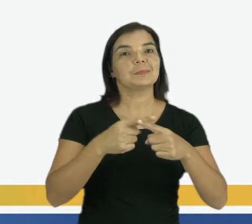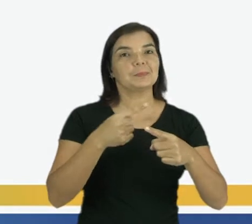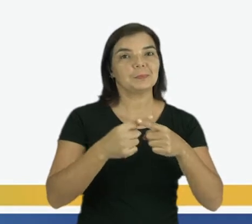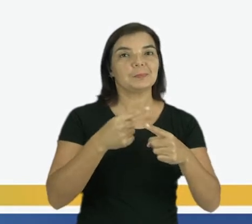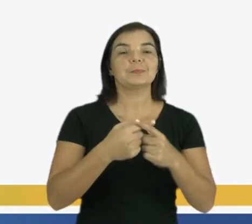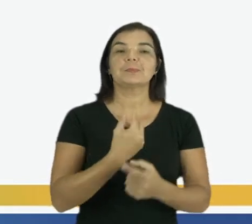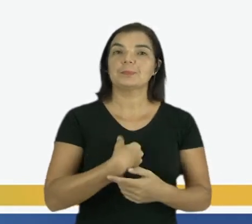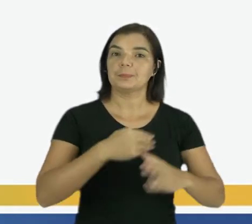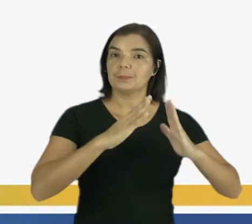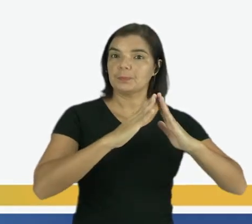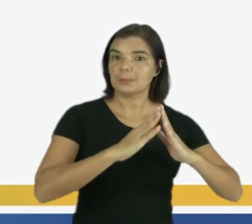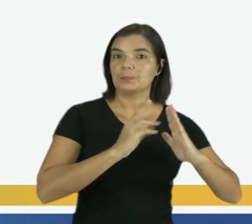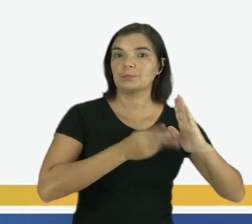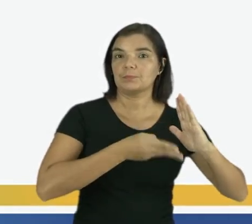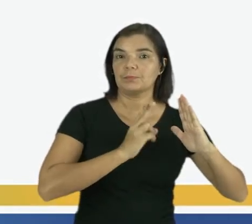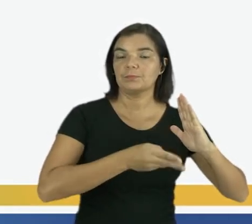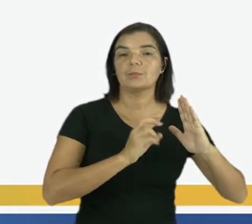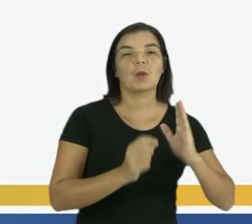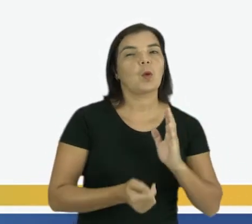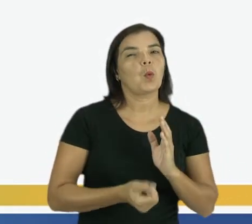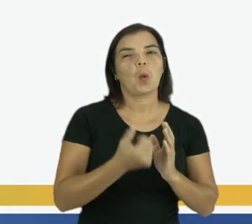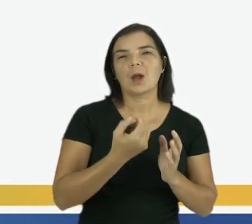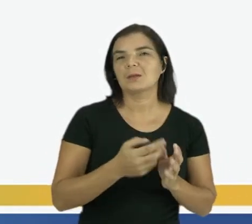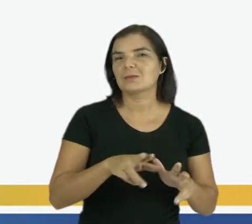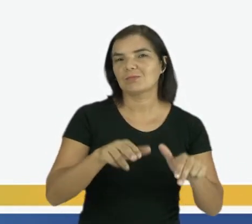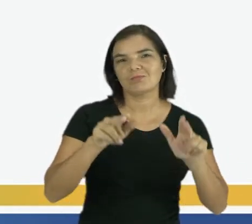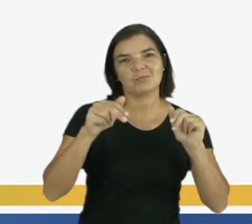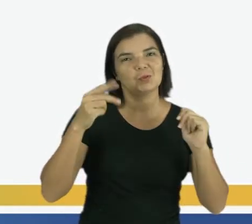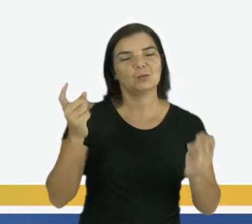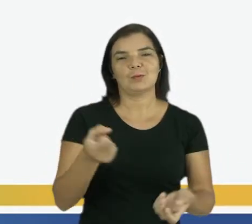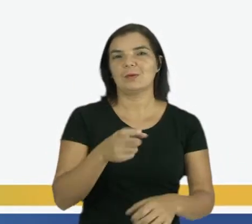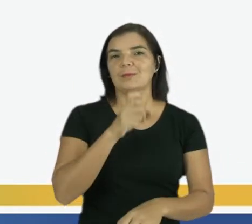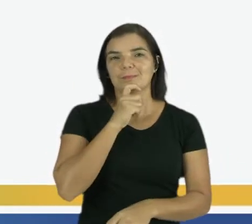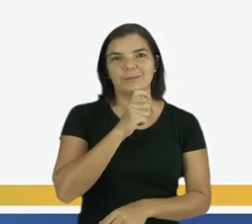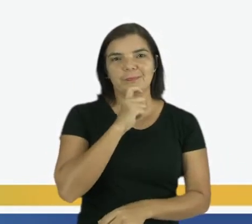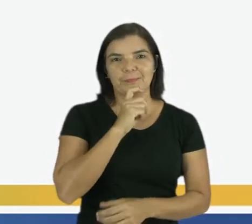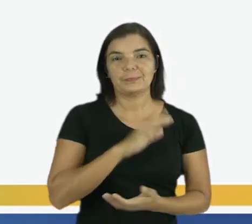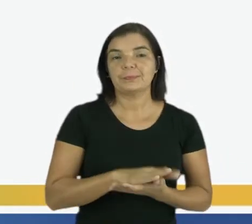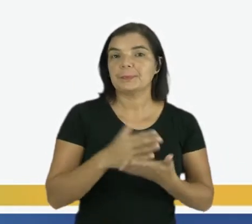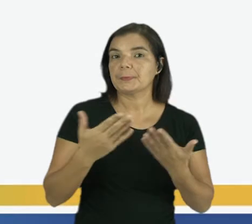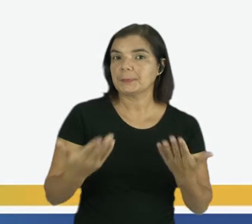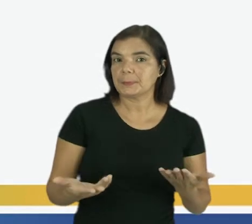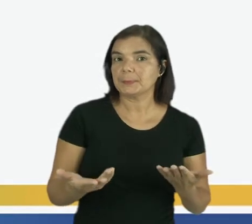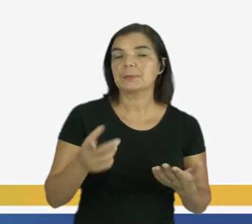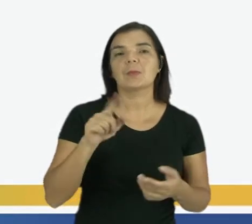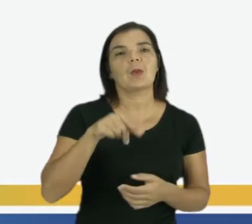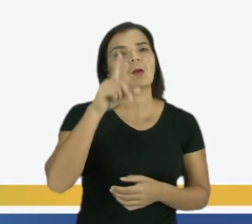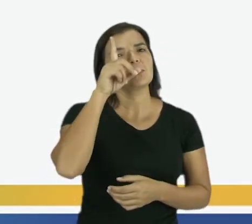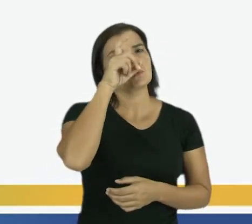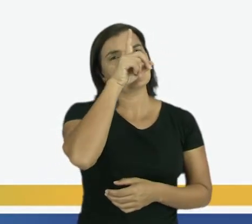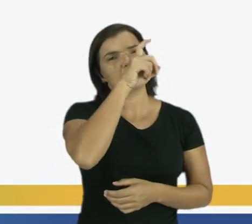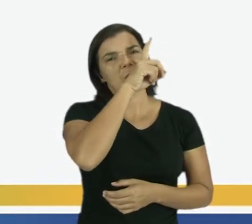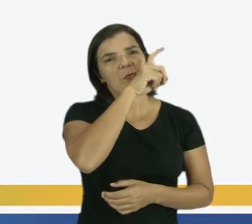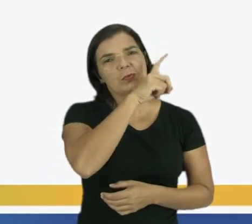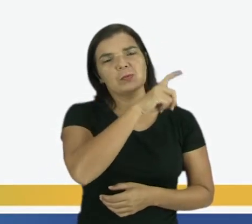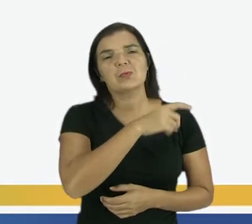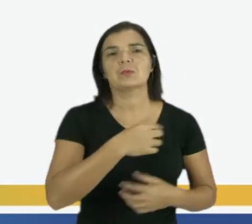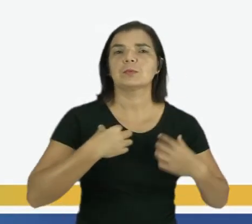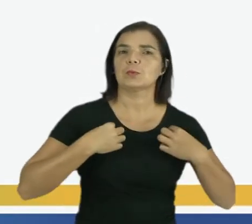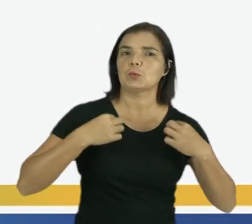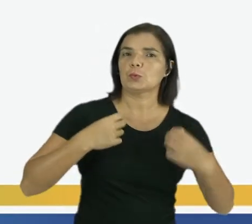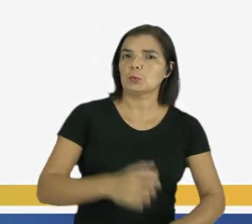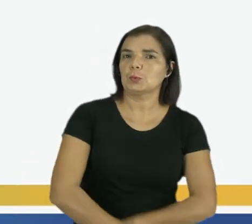aqui onde nós moramos, quase nunca faz frio, não é mesmo? Então, é difícil a gente tirar nossas